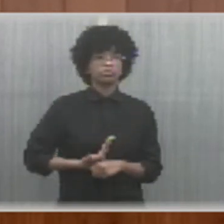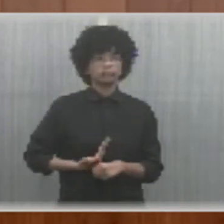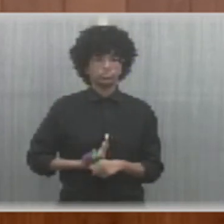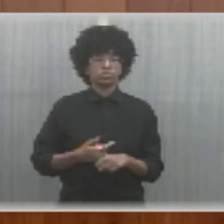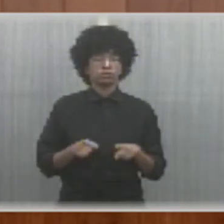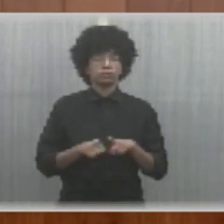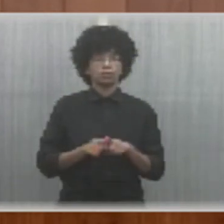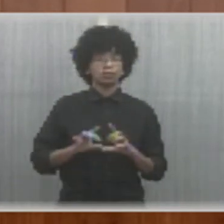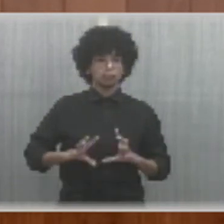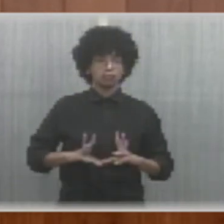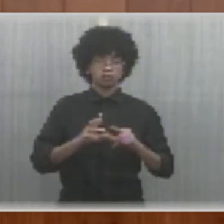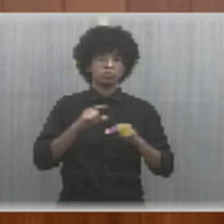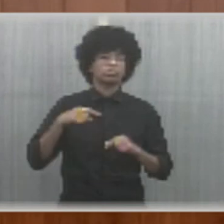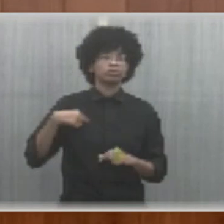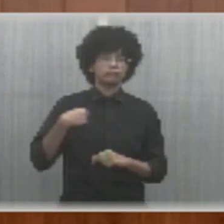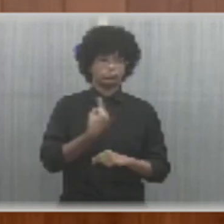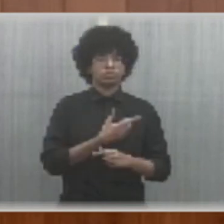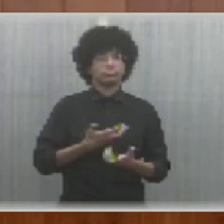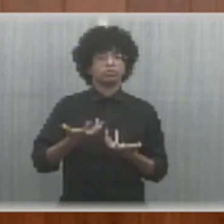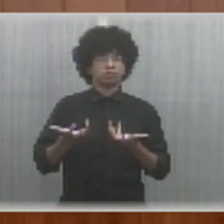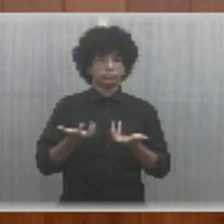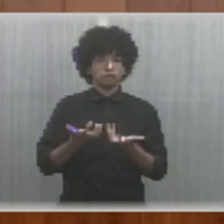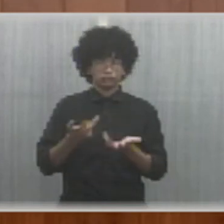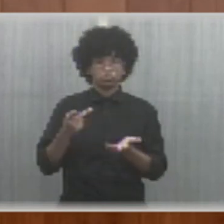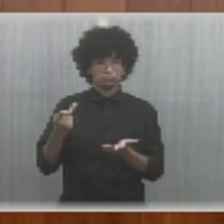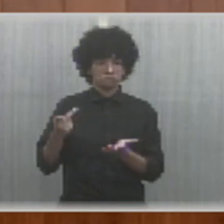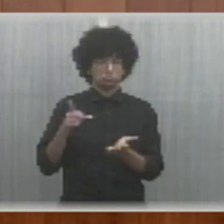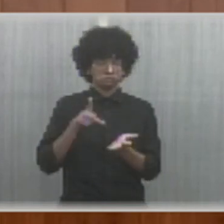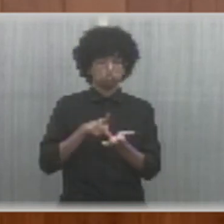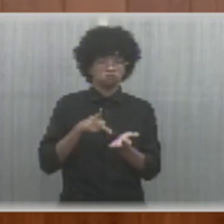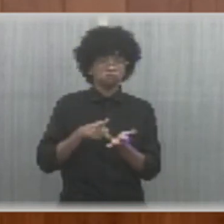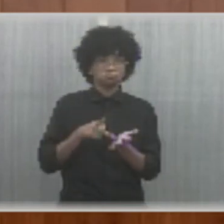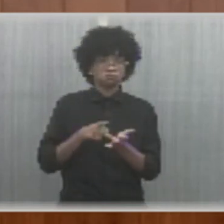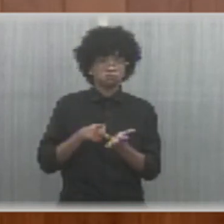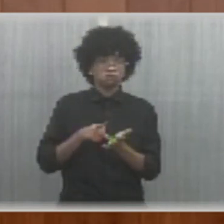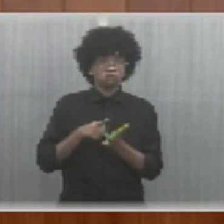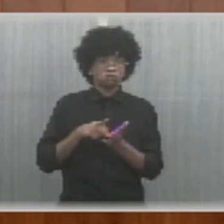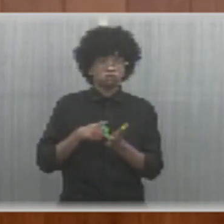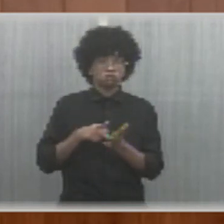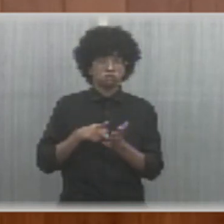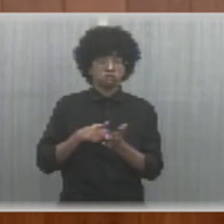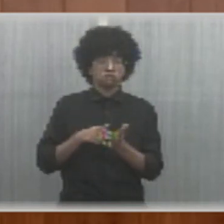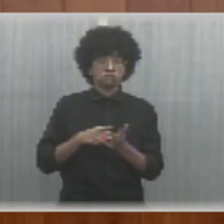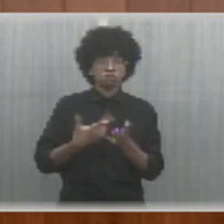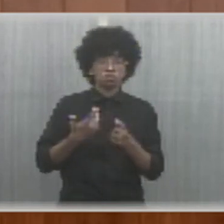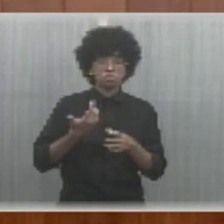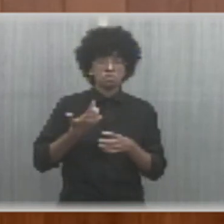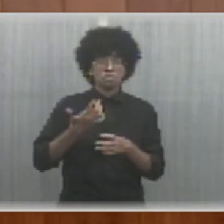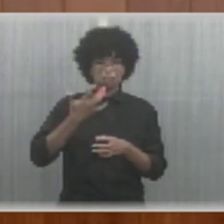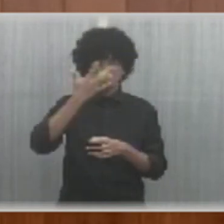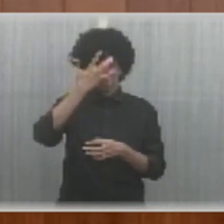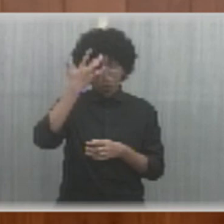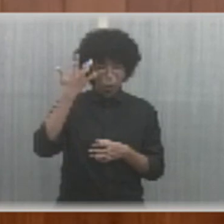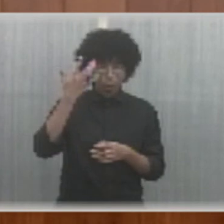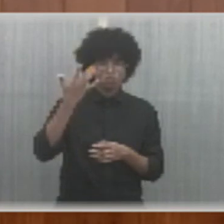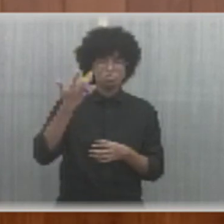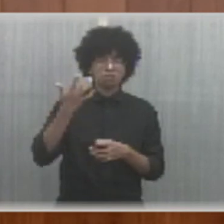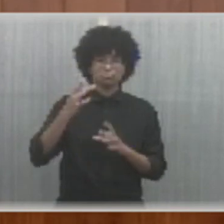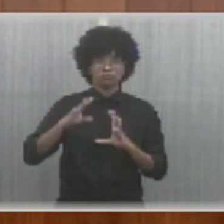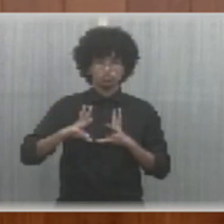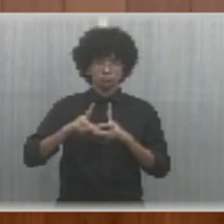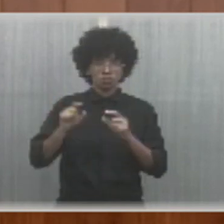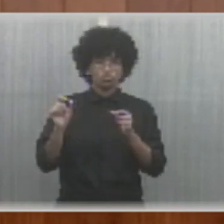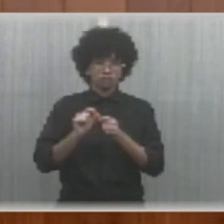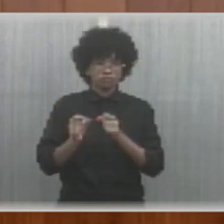como ele, todos nós queremos que, de fato, esse ato de corrupção seja investigado,